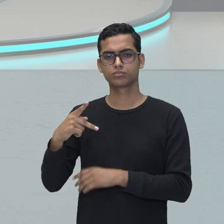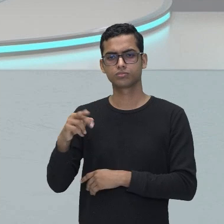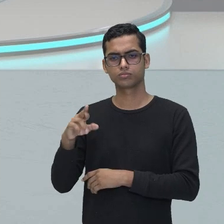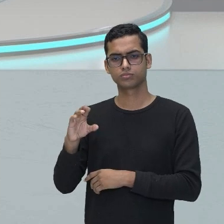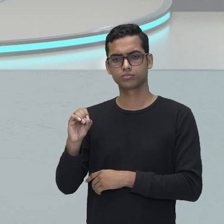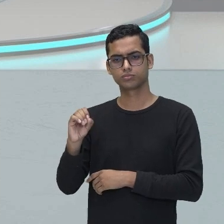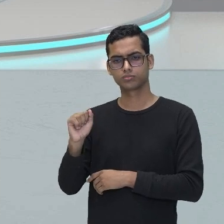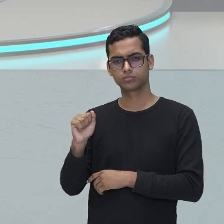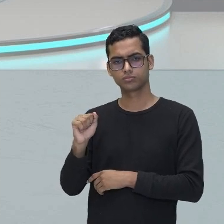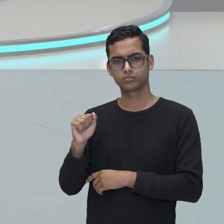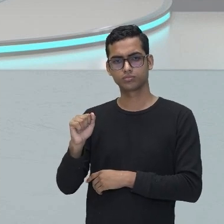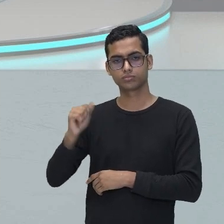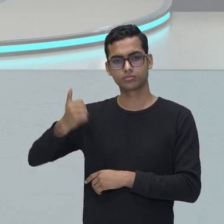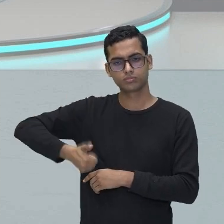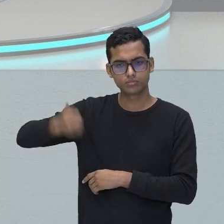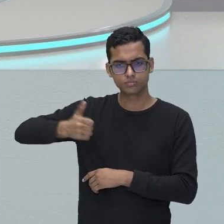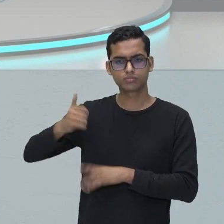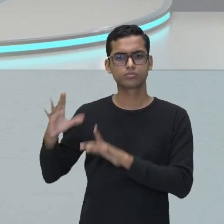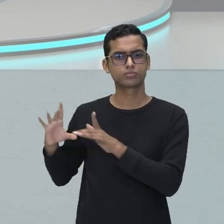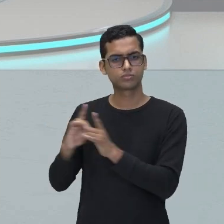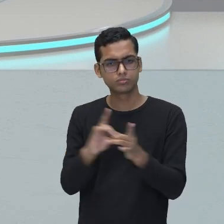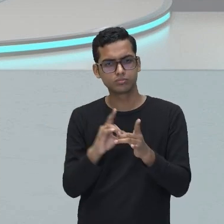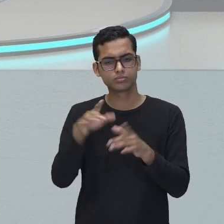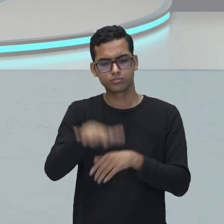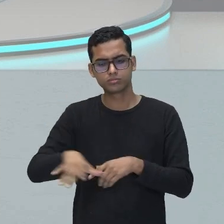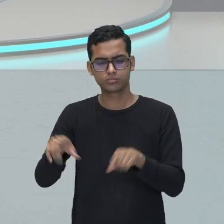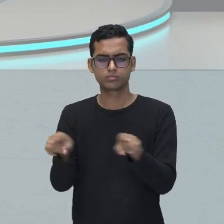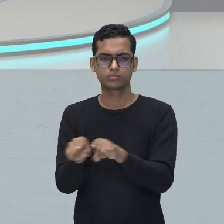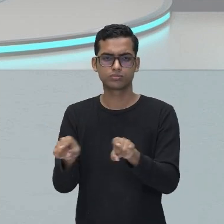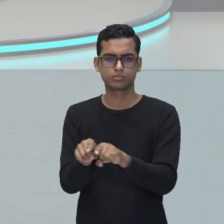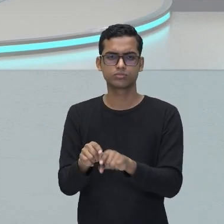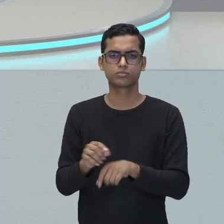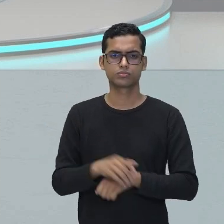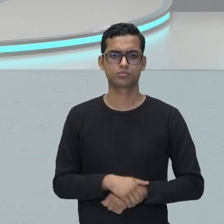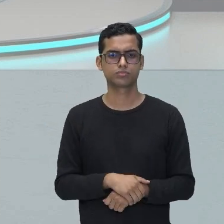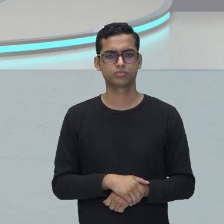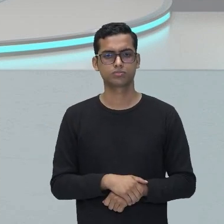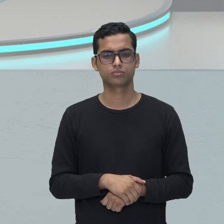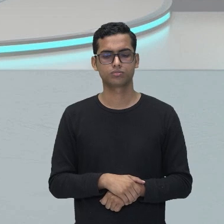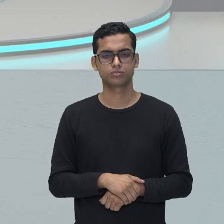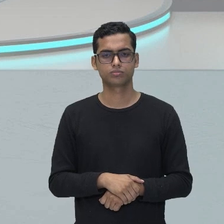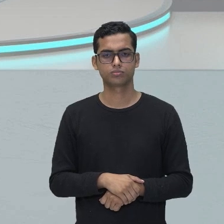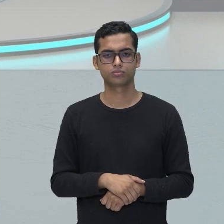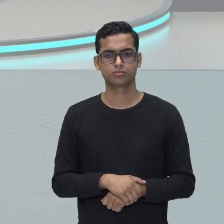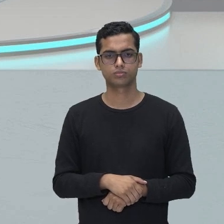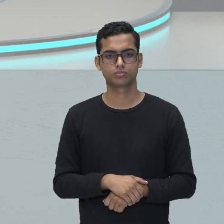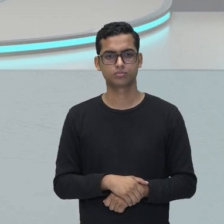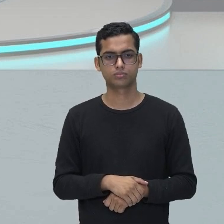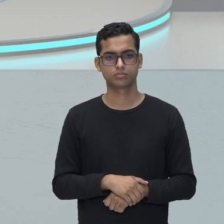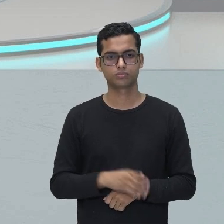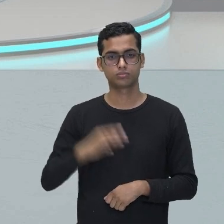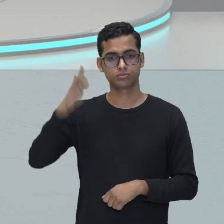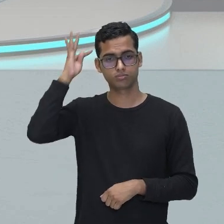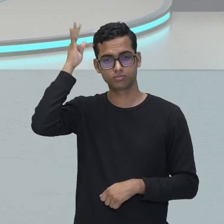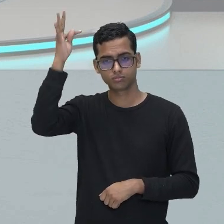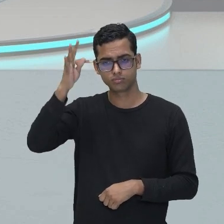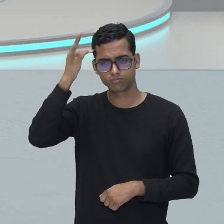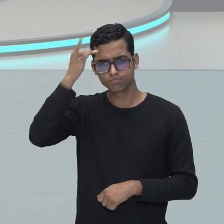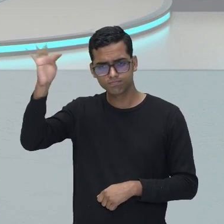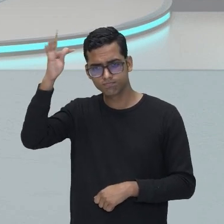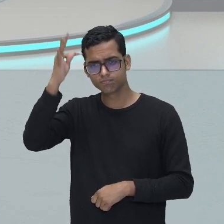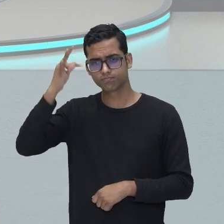primeiro que se tem notícia que é um prosador na época. Teólogo de